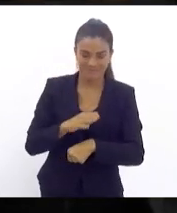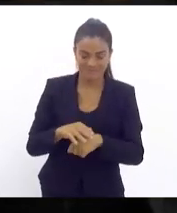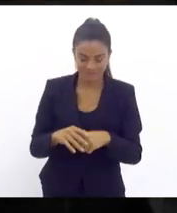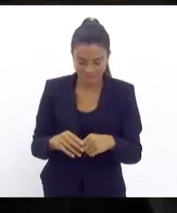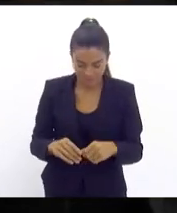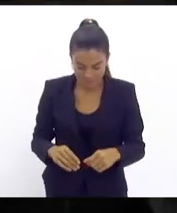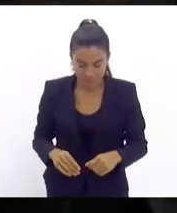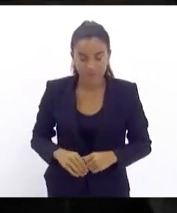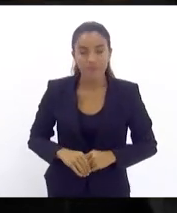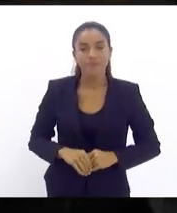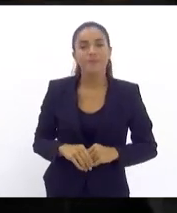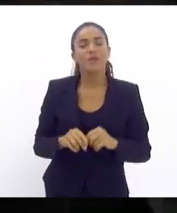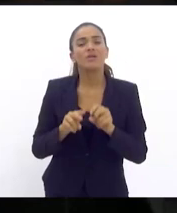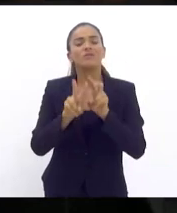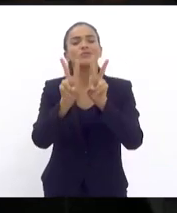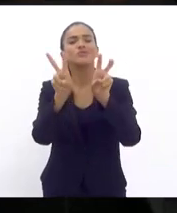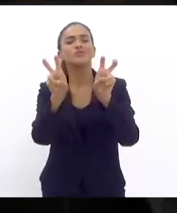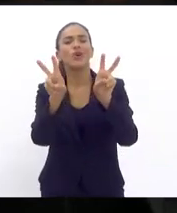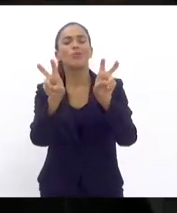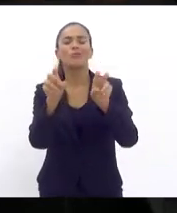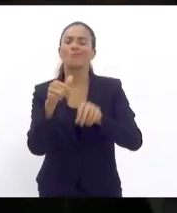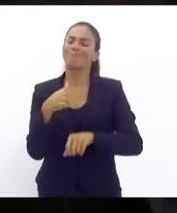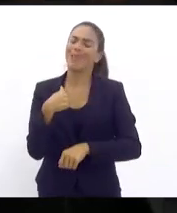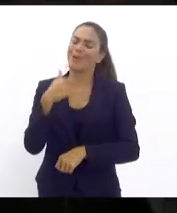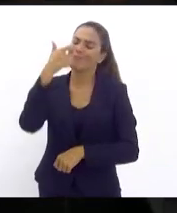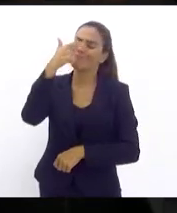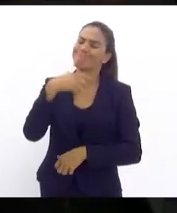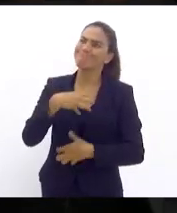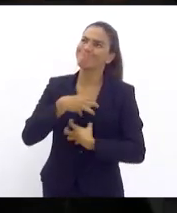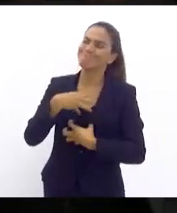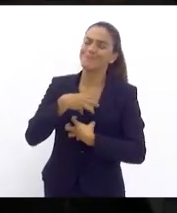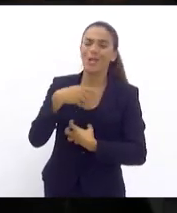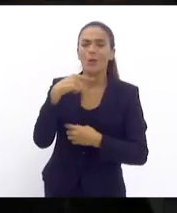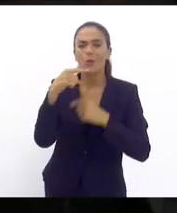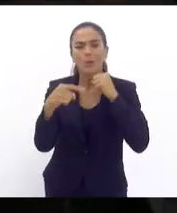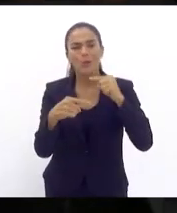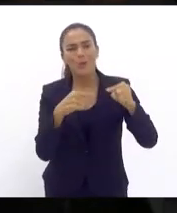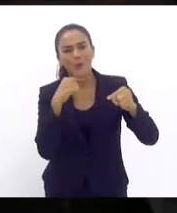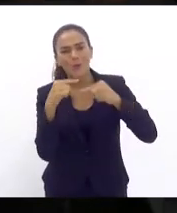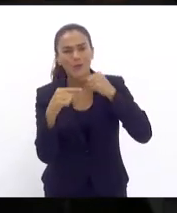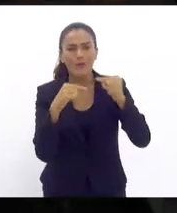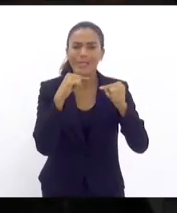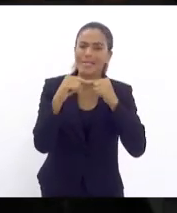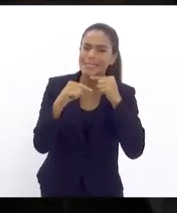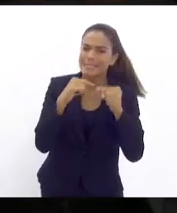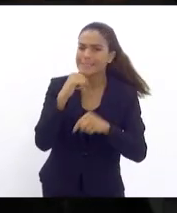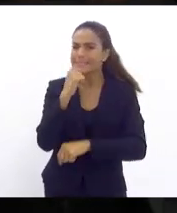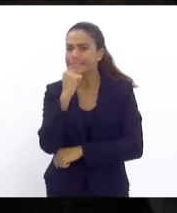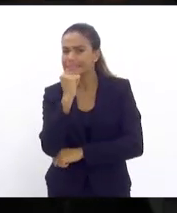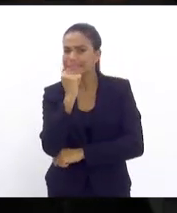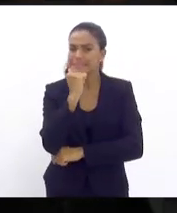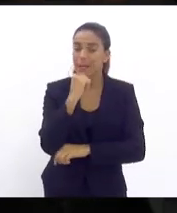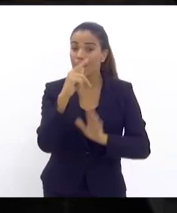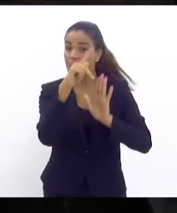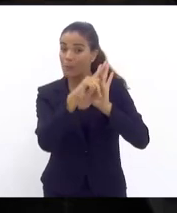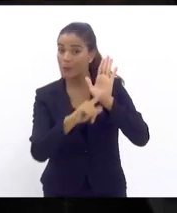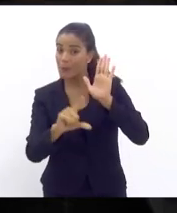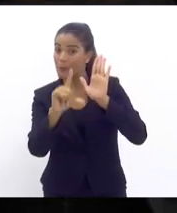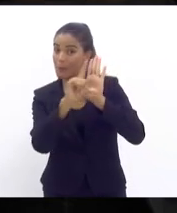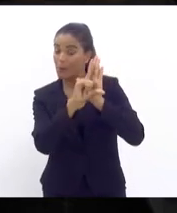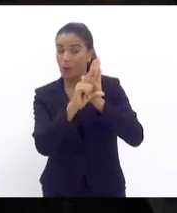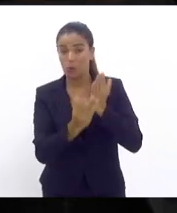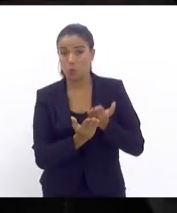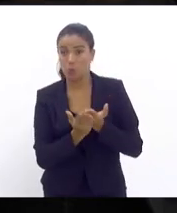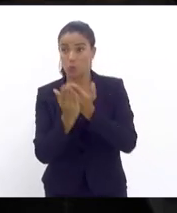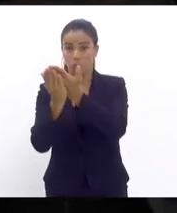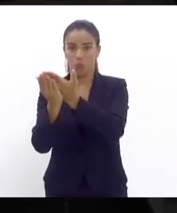Sobre esse tema, eu ainda tenho dúvida, porque o projeto de lei ainda não foi encaminhado